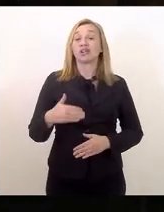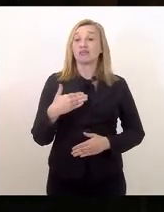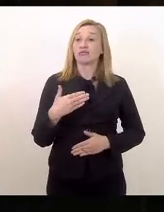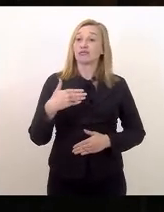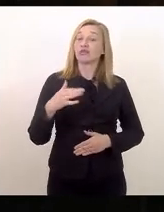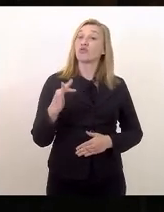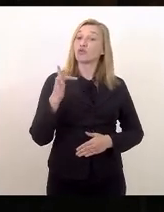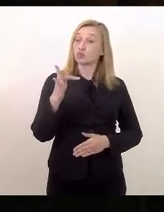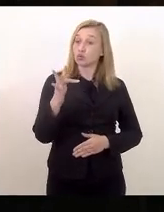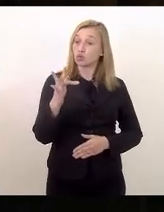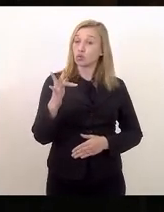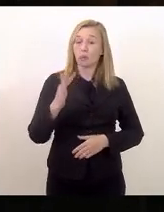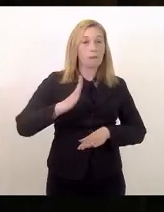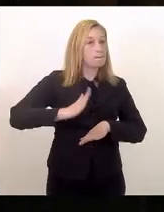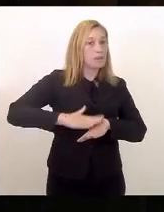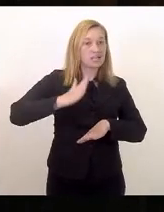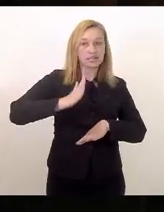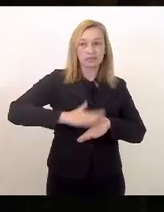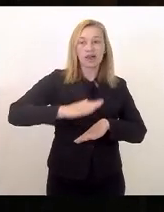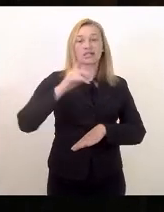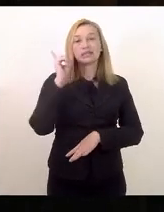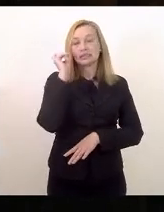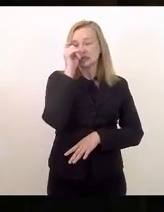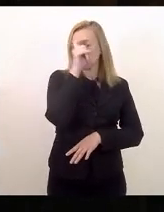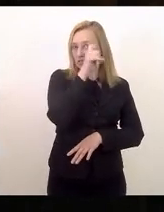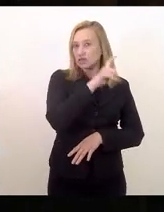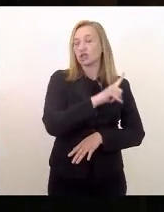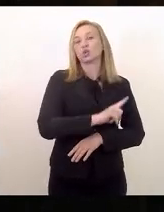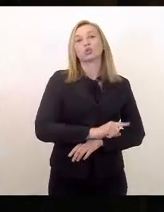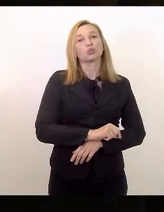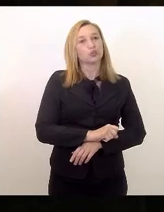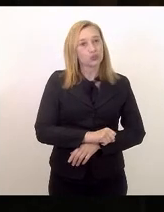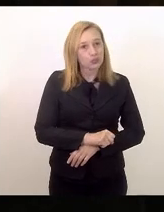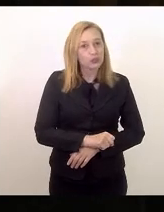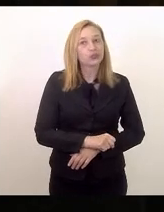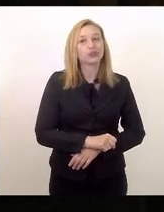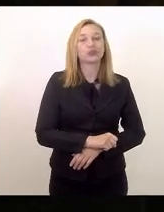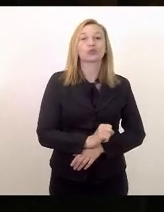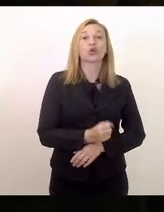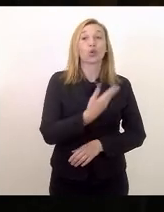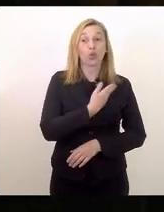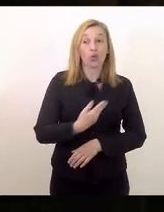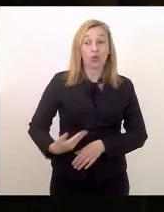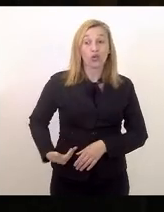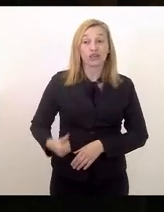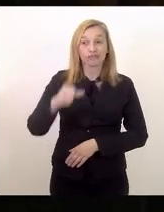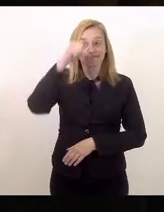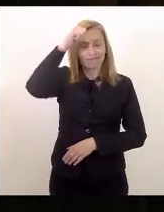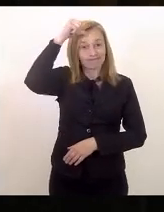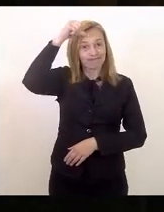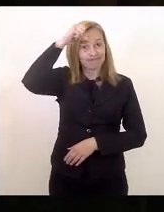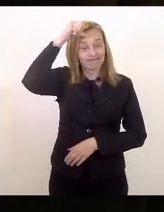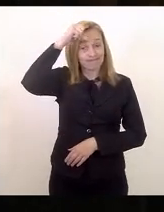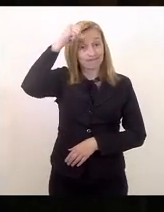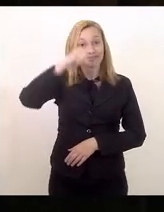cada vez vai ficar mais difícil o governo Cláudio Castro